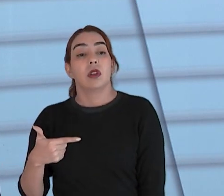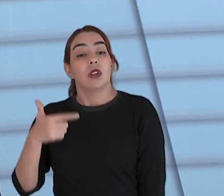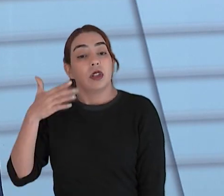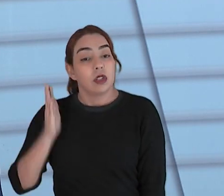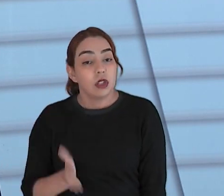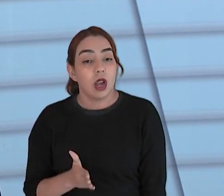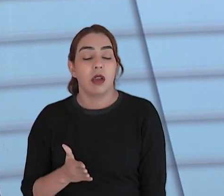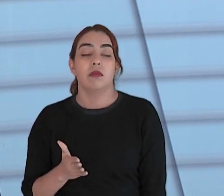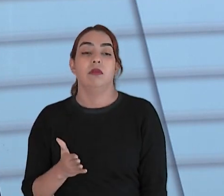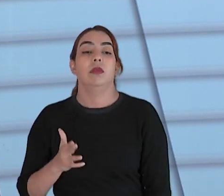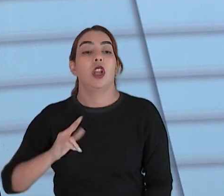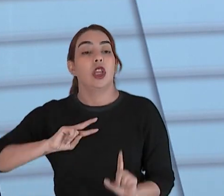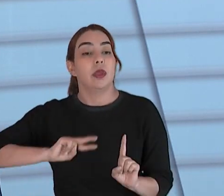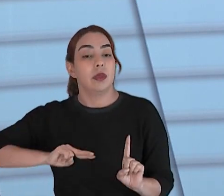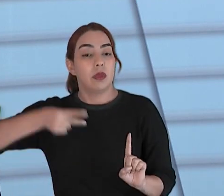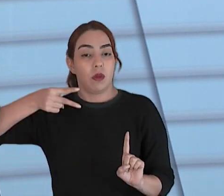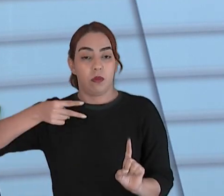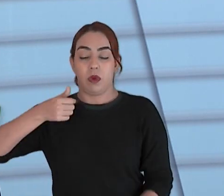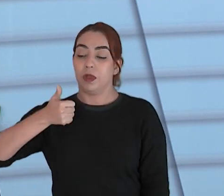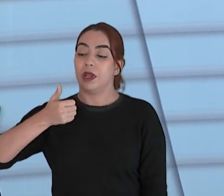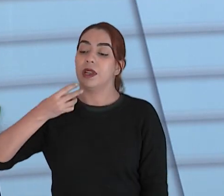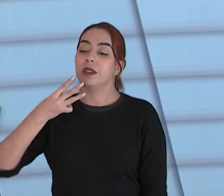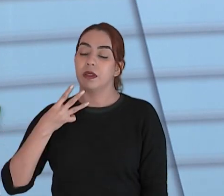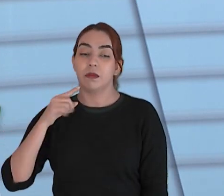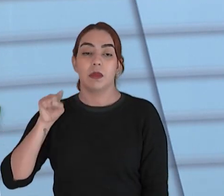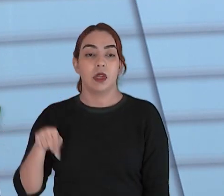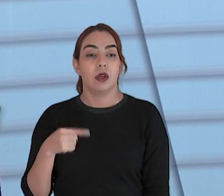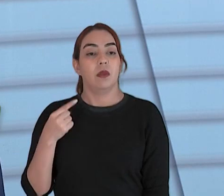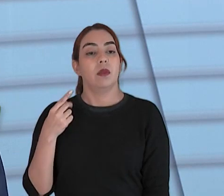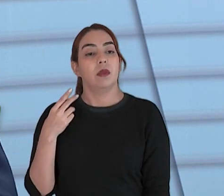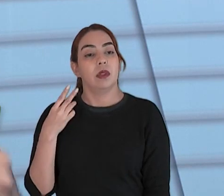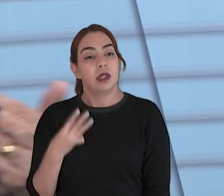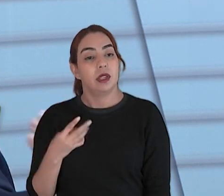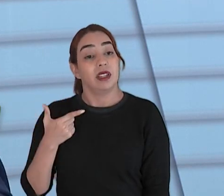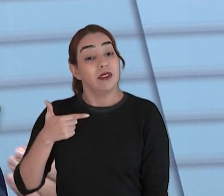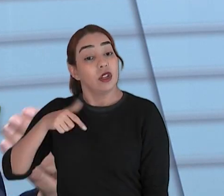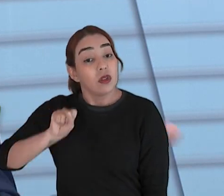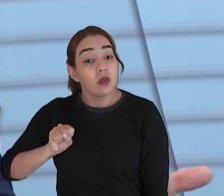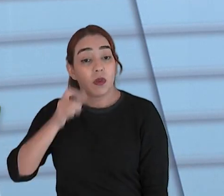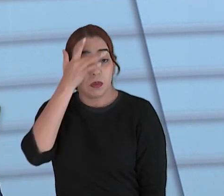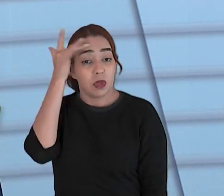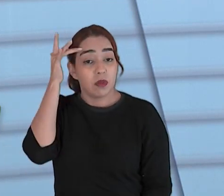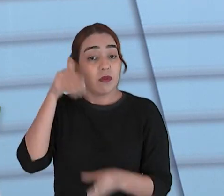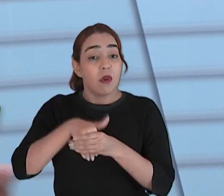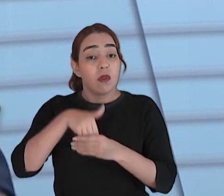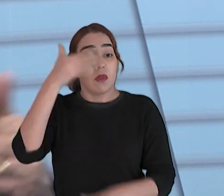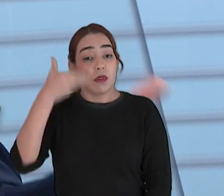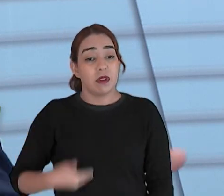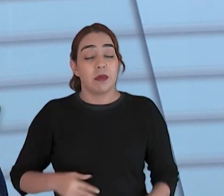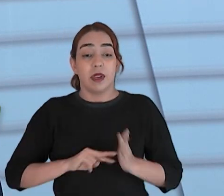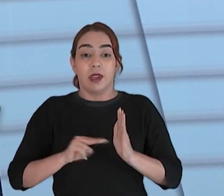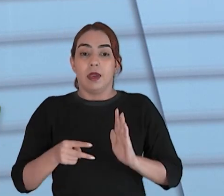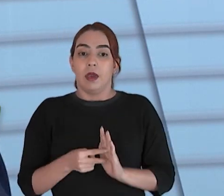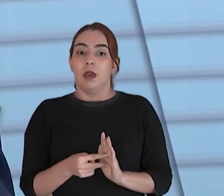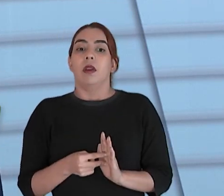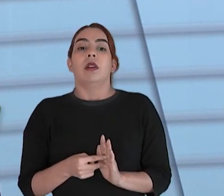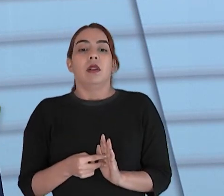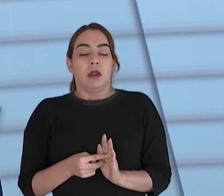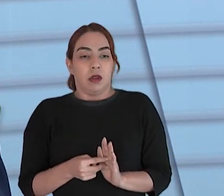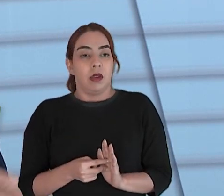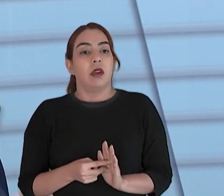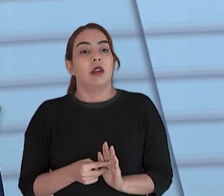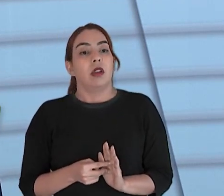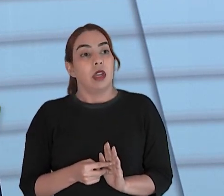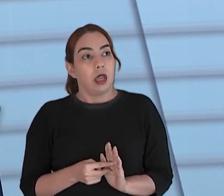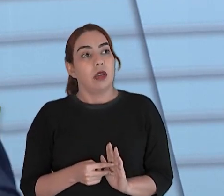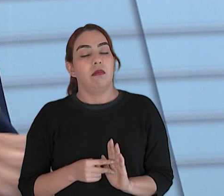de 4.702 para 13.328. E aí a gente... O desafio qual era? Era manter essa votação. E vem subindo.